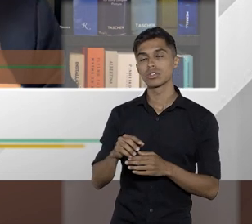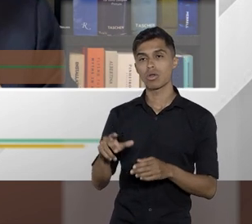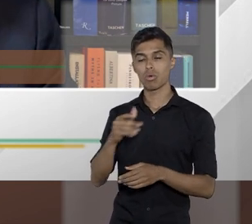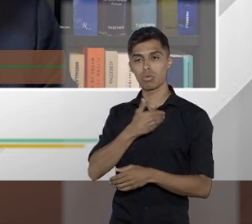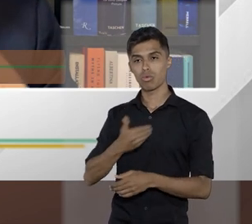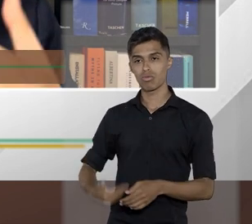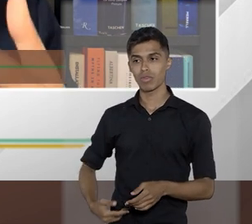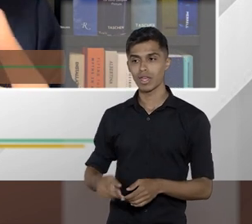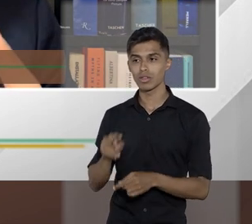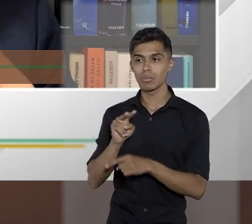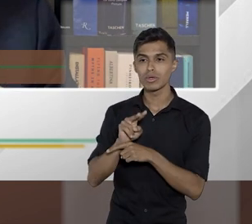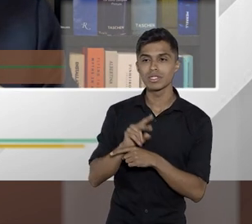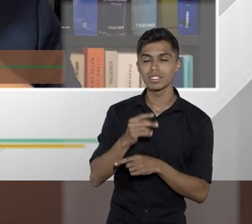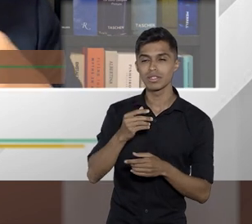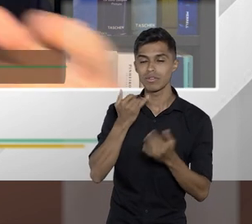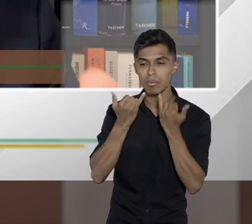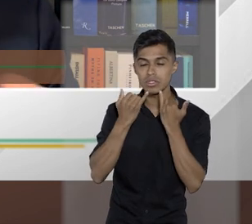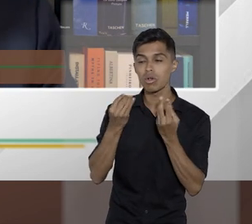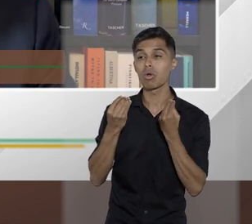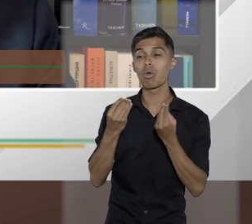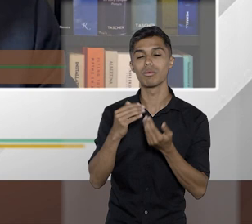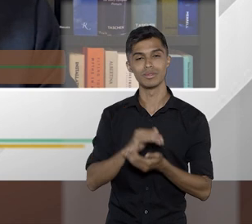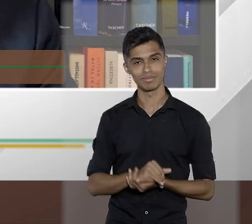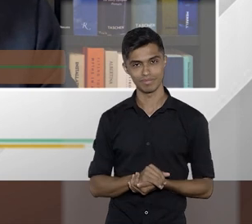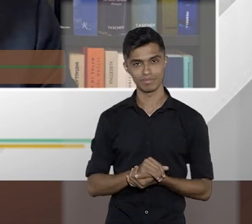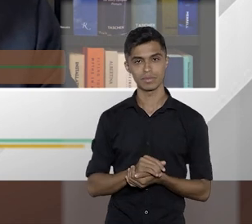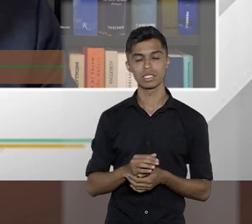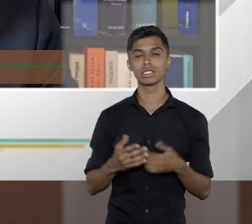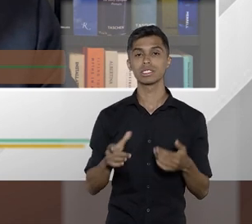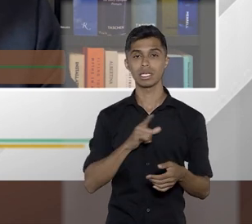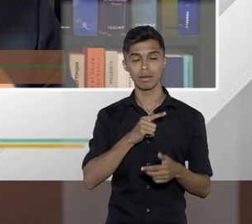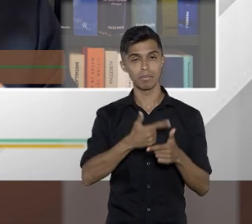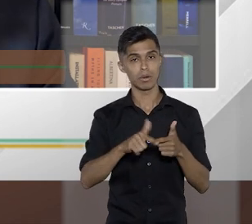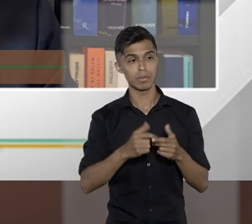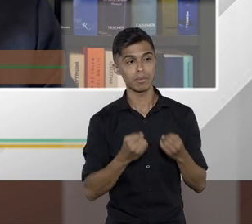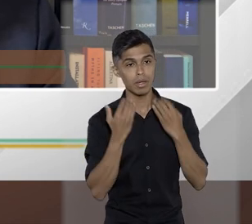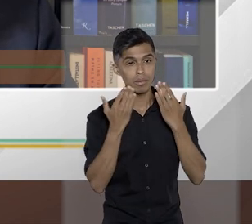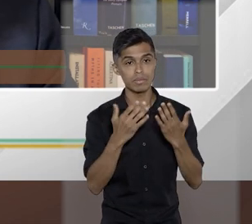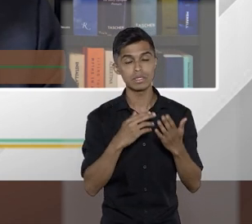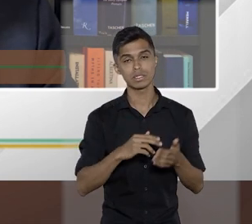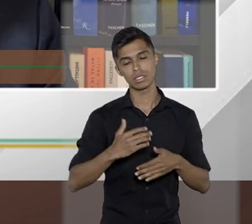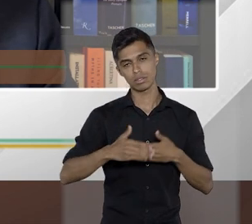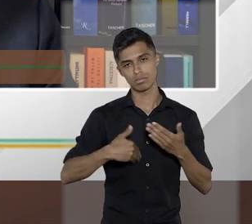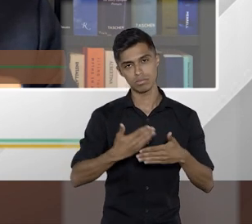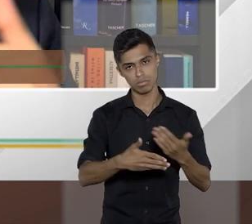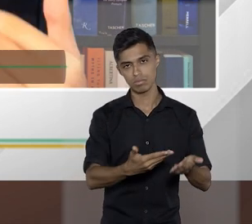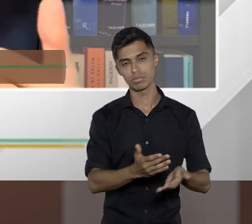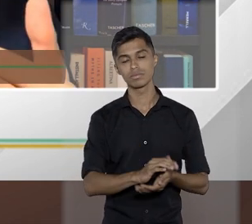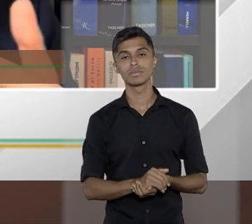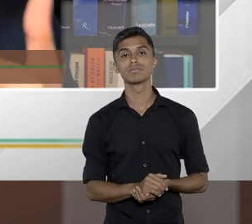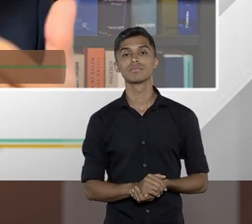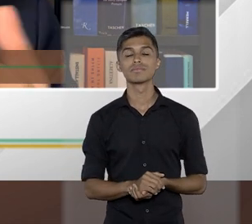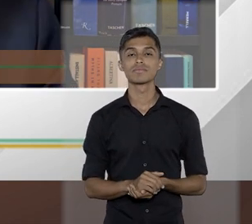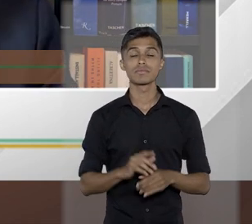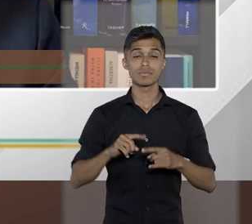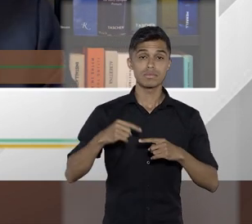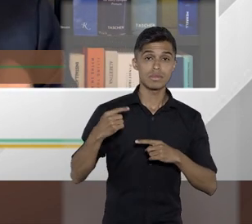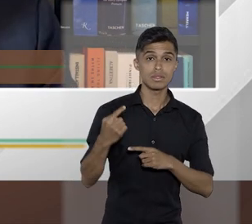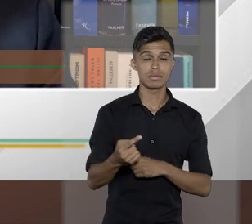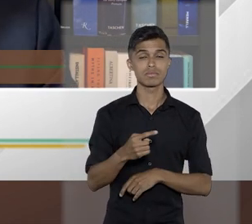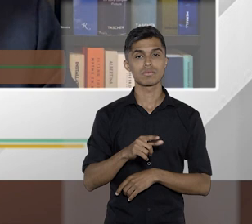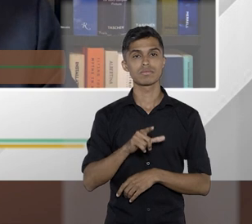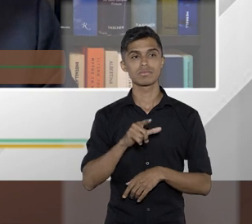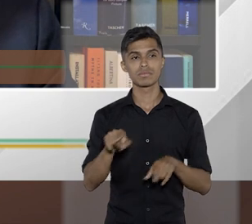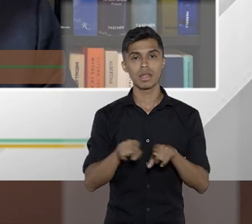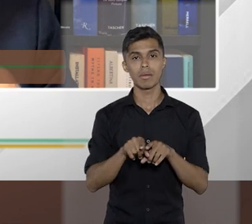público esses desafios vão acontecer com os problemas que vão surgir na pragmática e depois